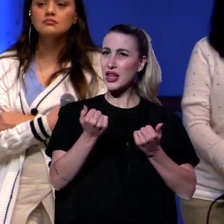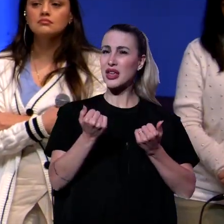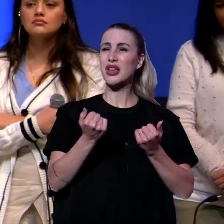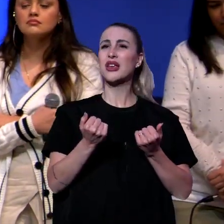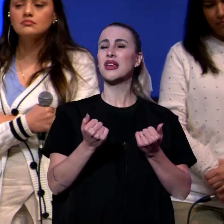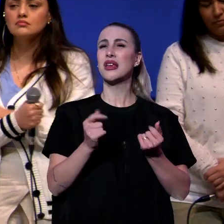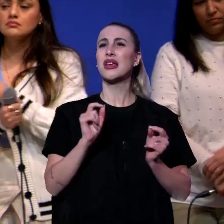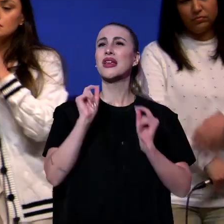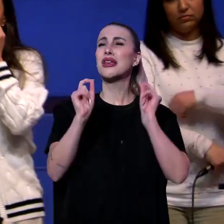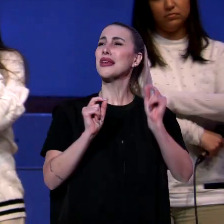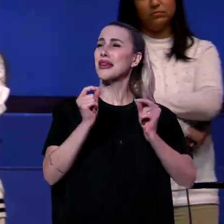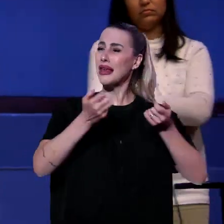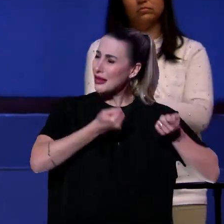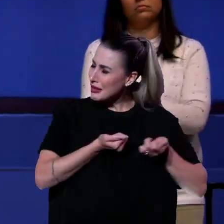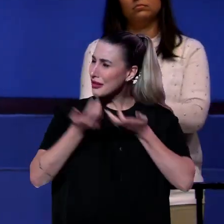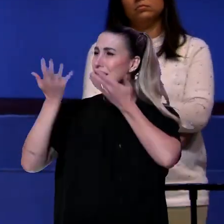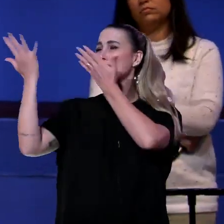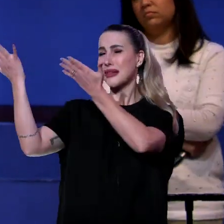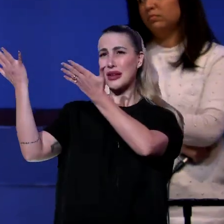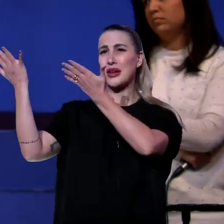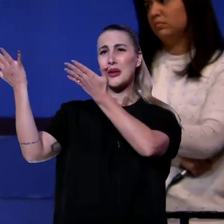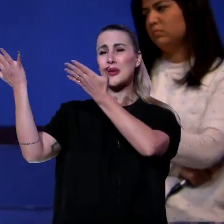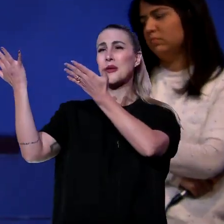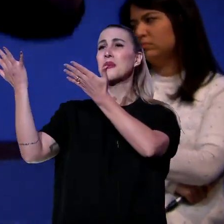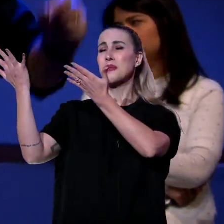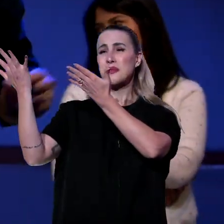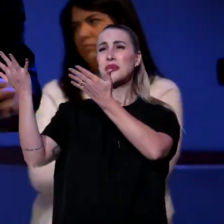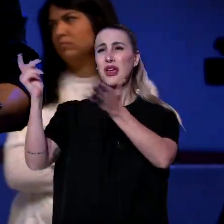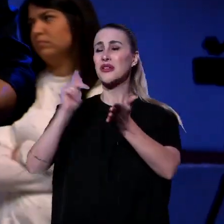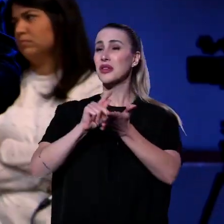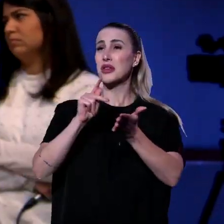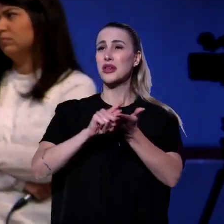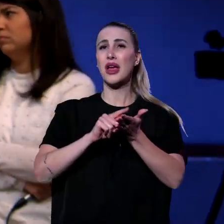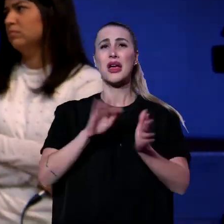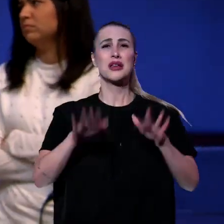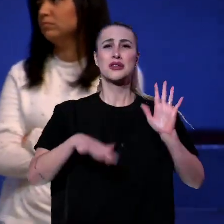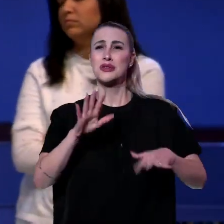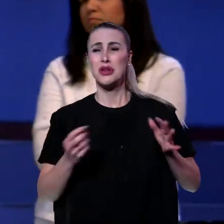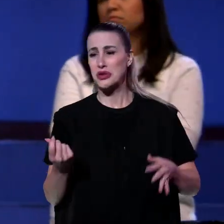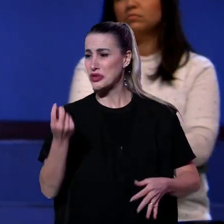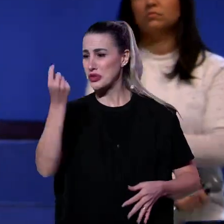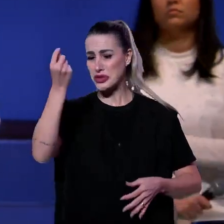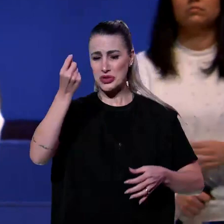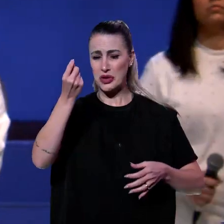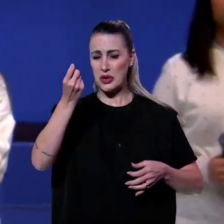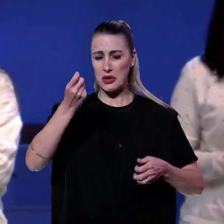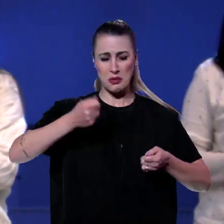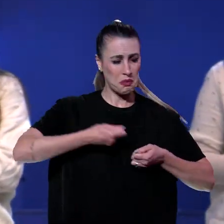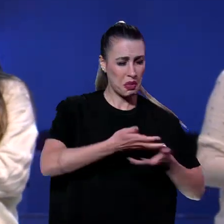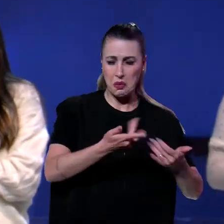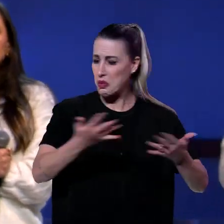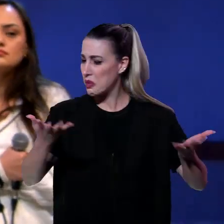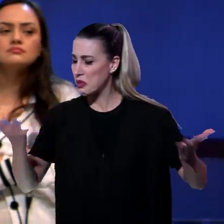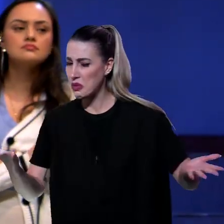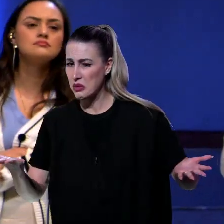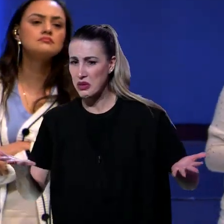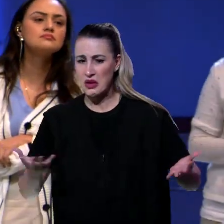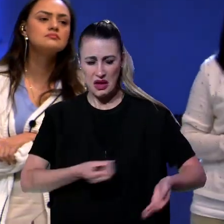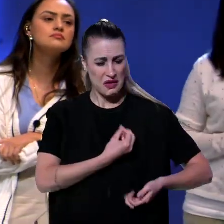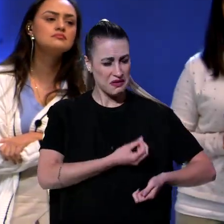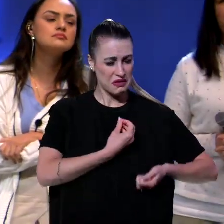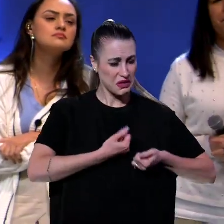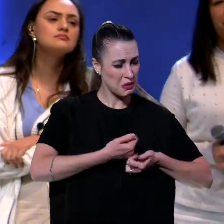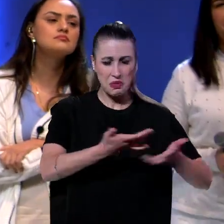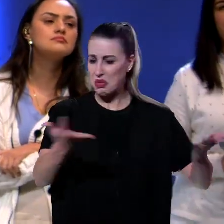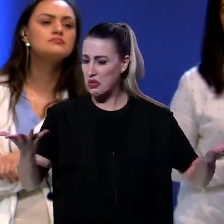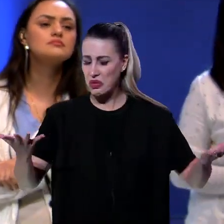atrás de muitas coisas. Você tem investido o seu dinheiro em muitas coisas. Você tem gastado a sua vida em muitas coisas. Eu só estou falando para você